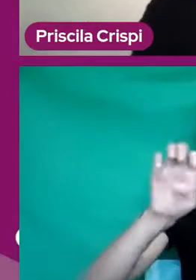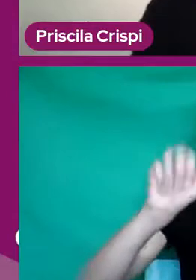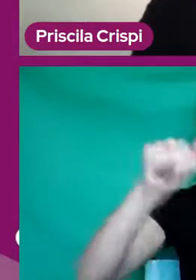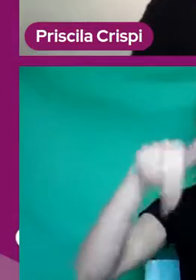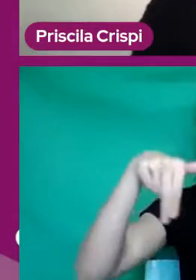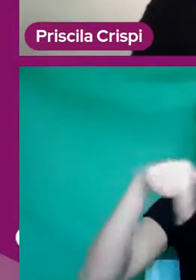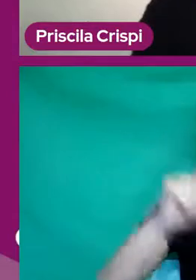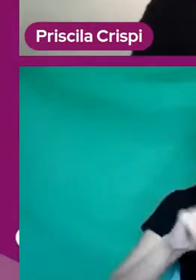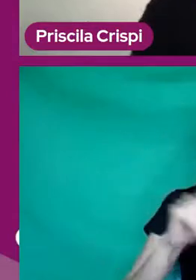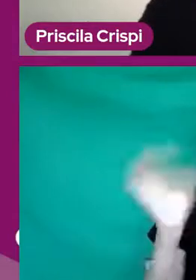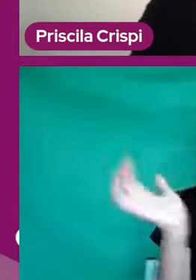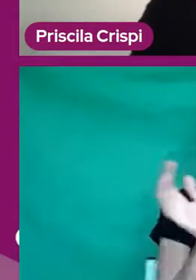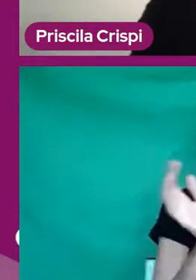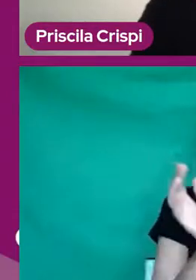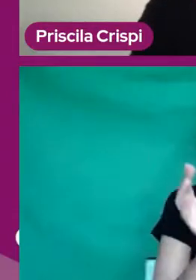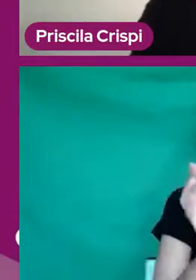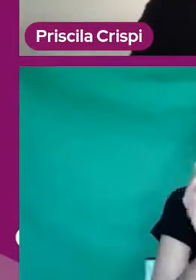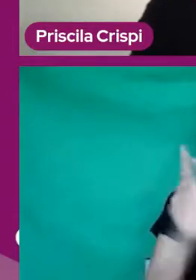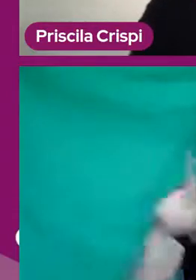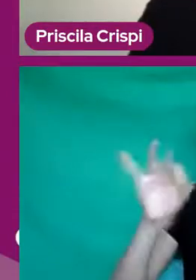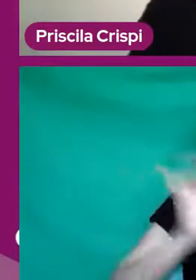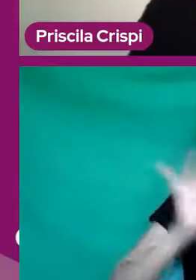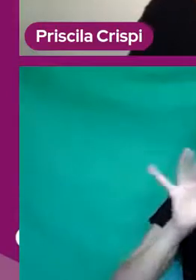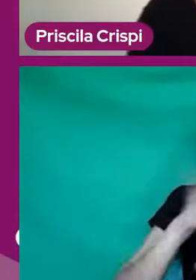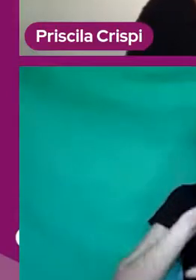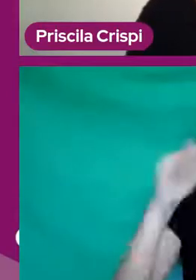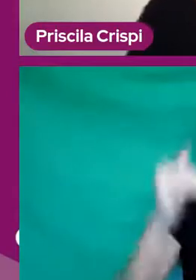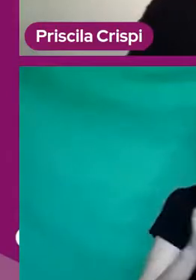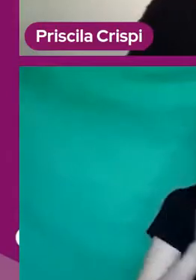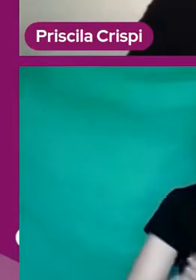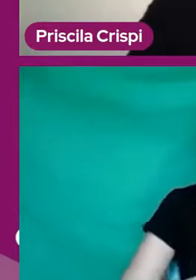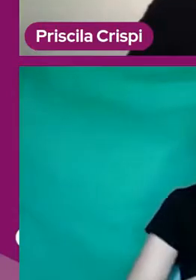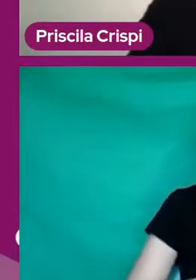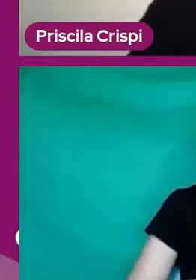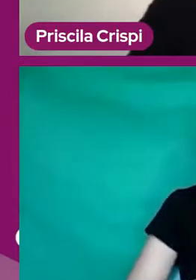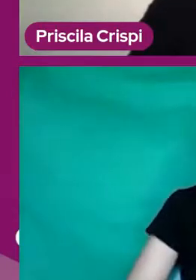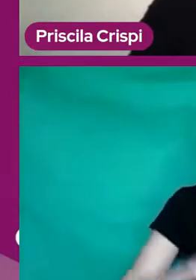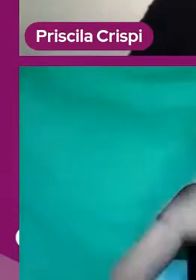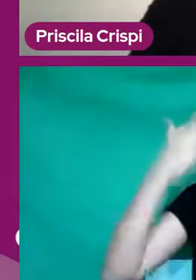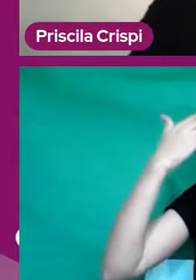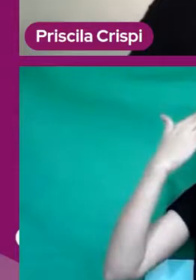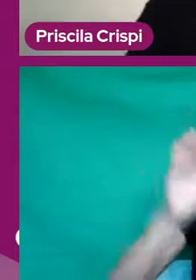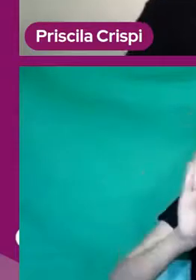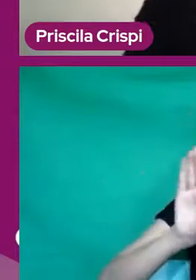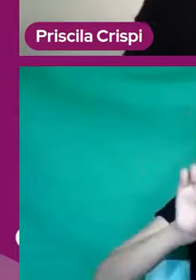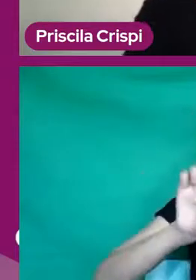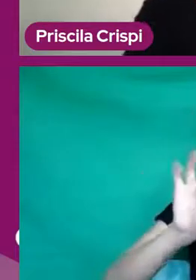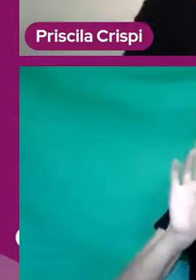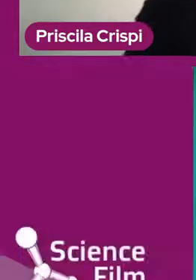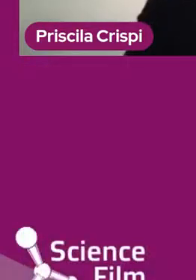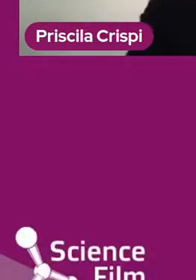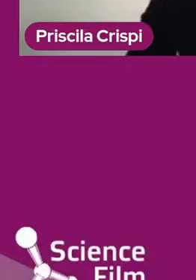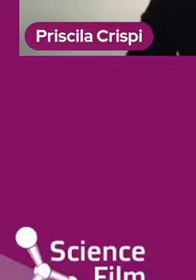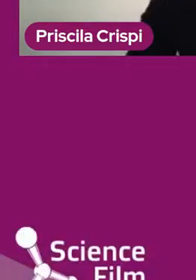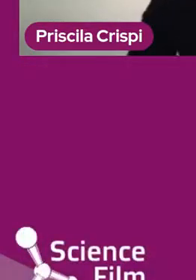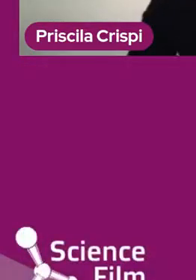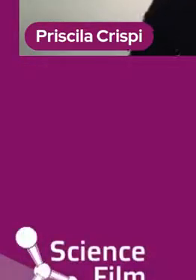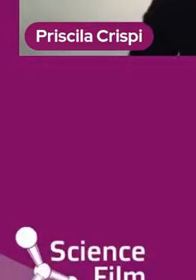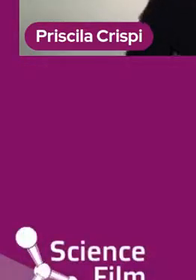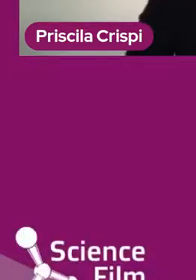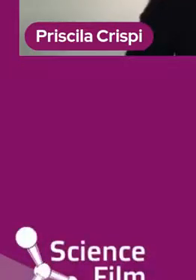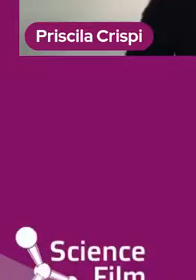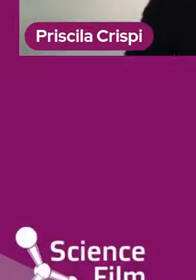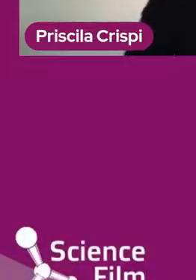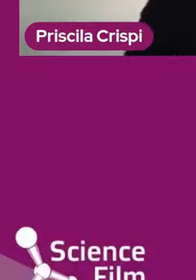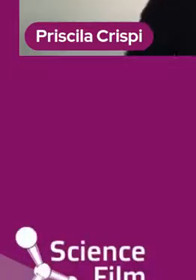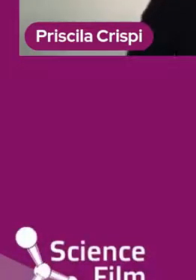gente. Obrigada. Muito obrigada, Beth. Obrigada pela participação. A gente